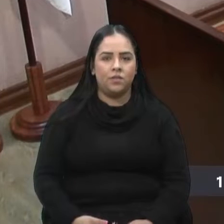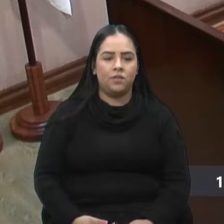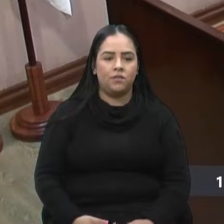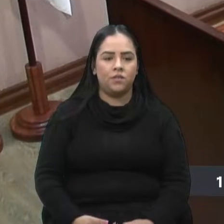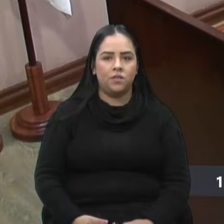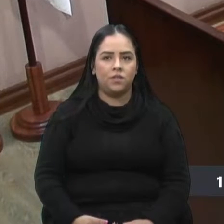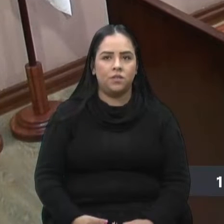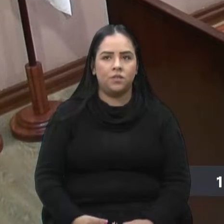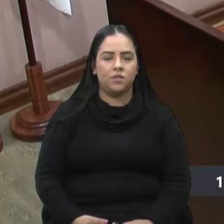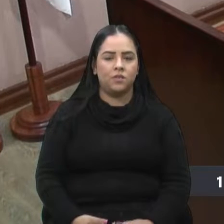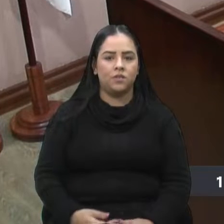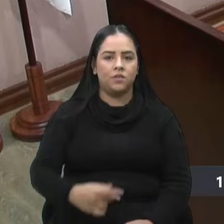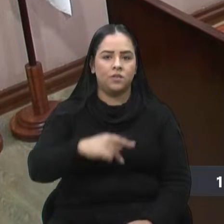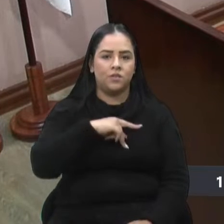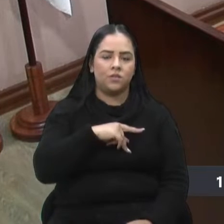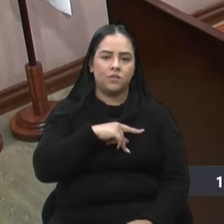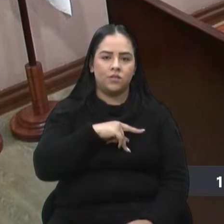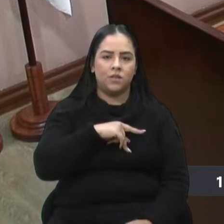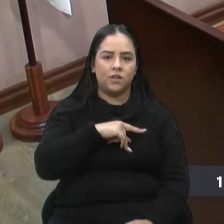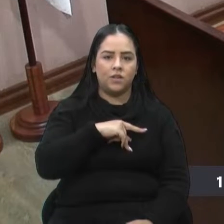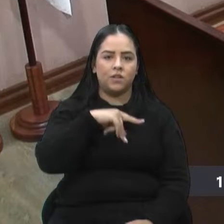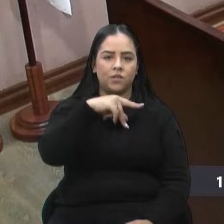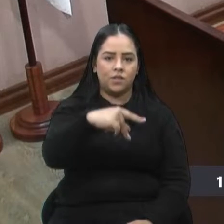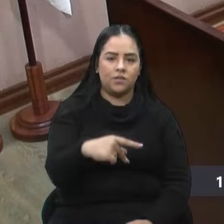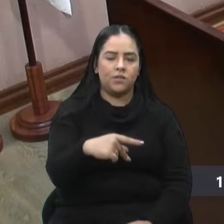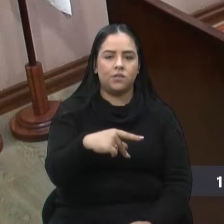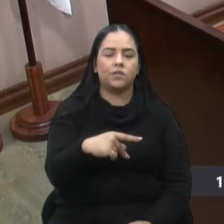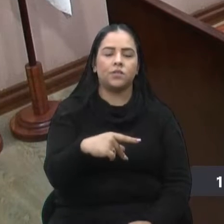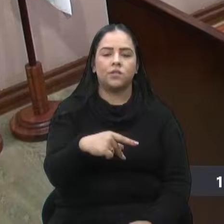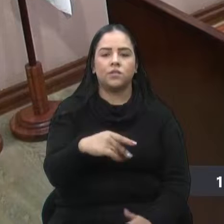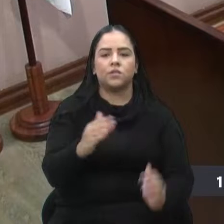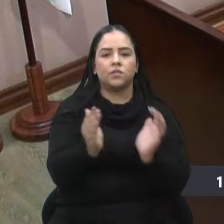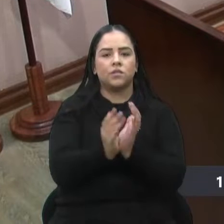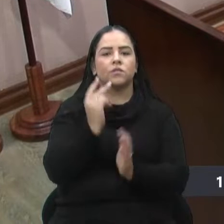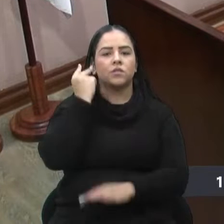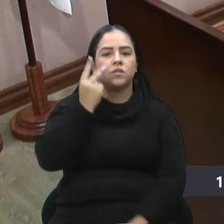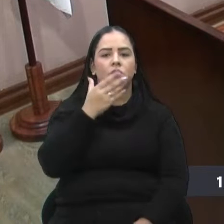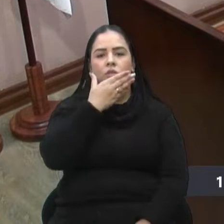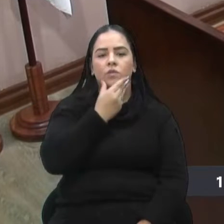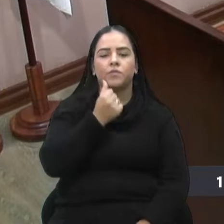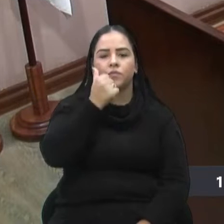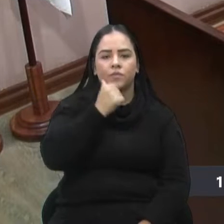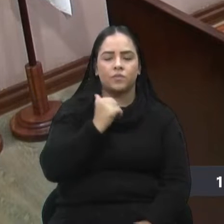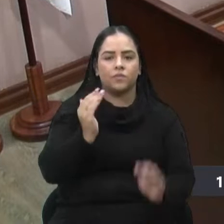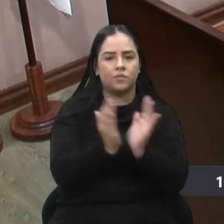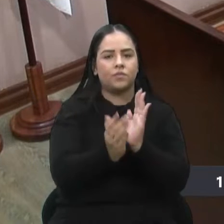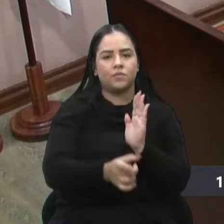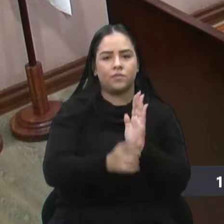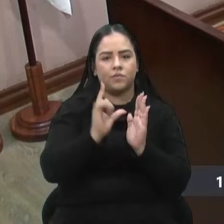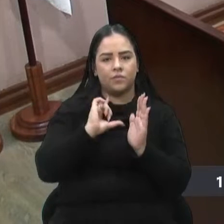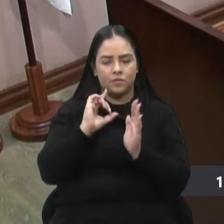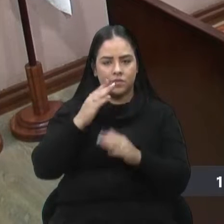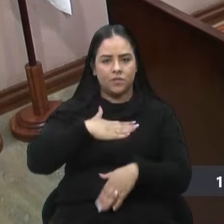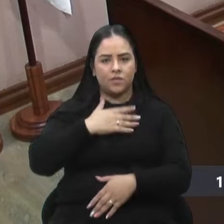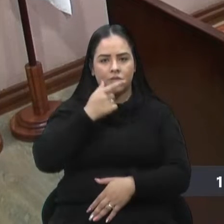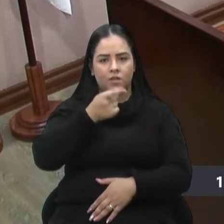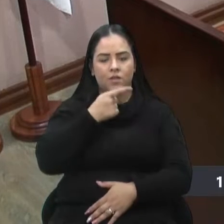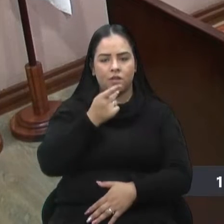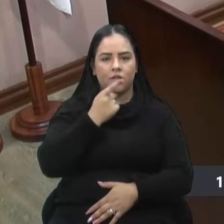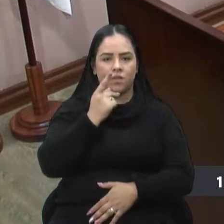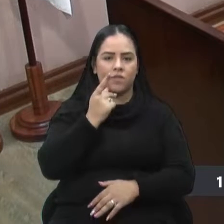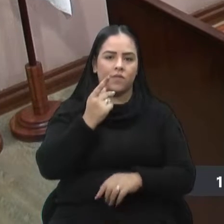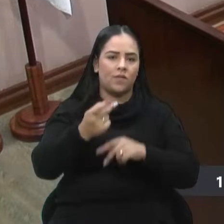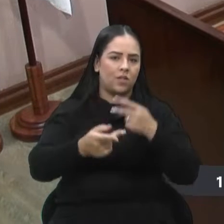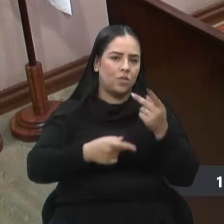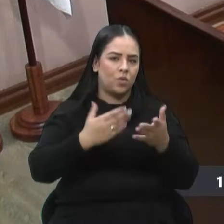Senhora Presidente, colegas, vereadores e vereadoras, meus colegas que já me antecederam, pontuaram